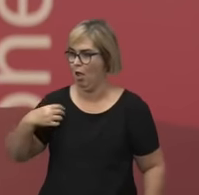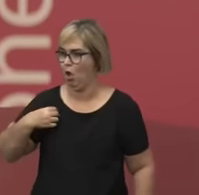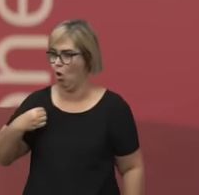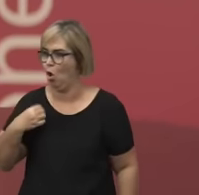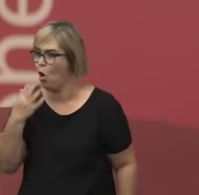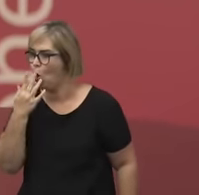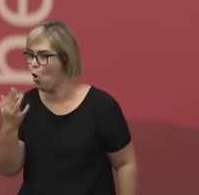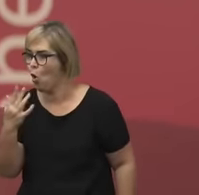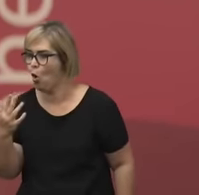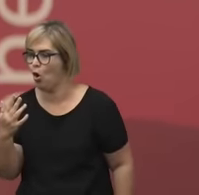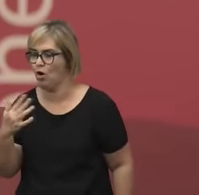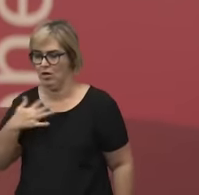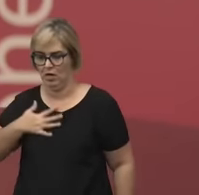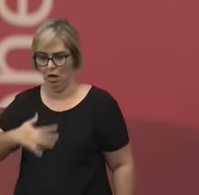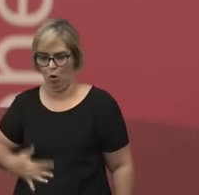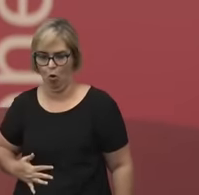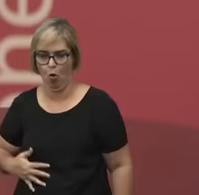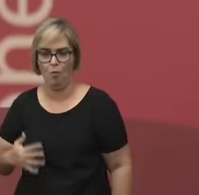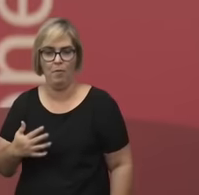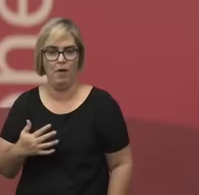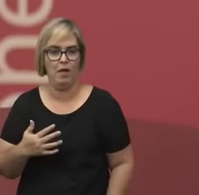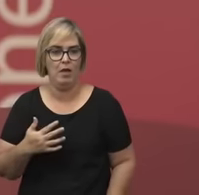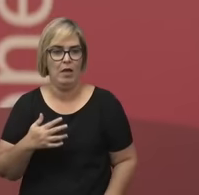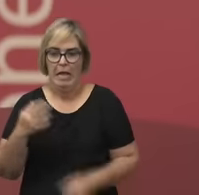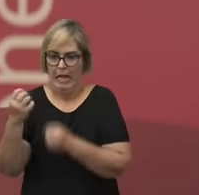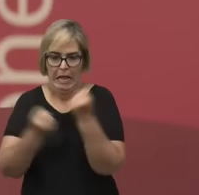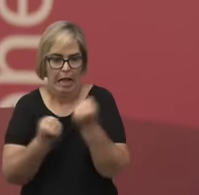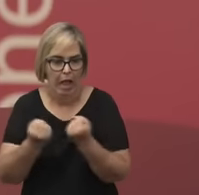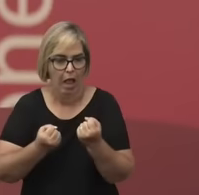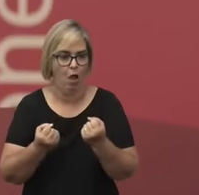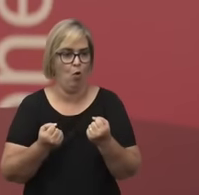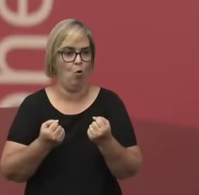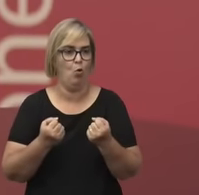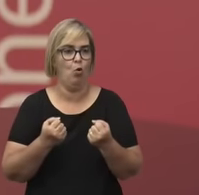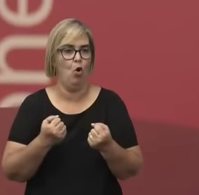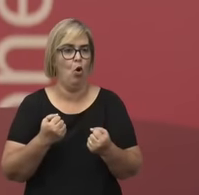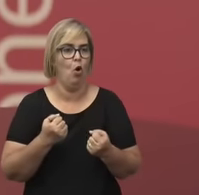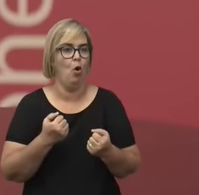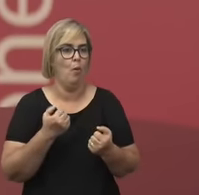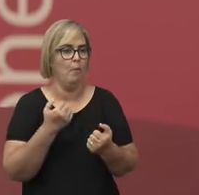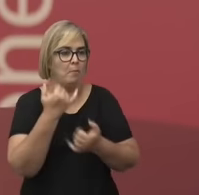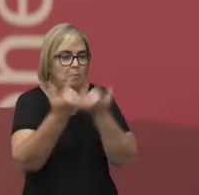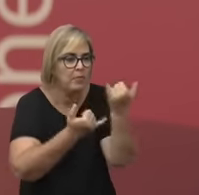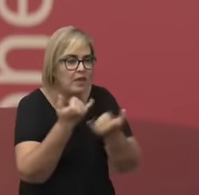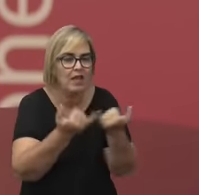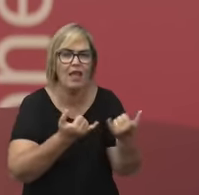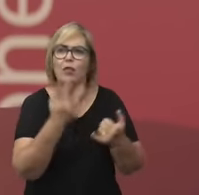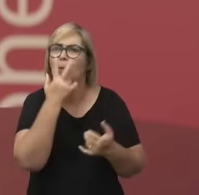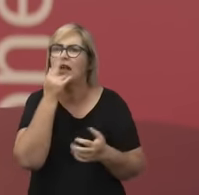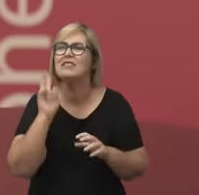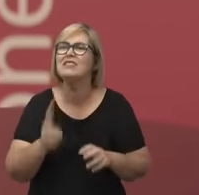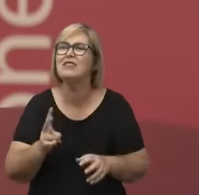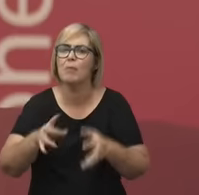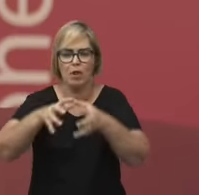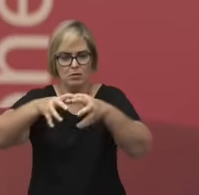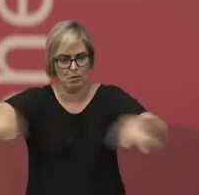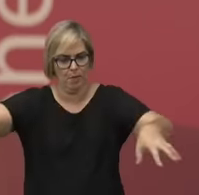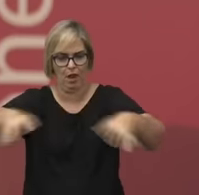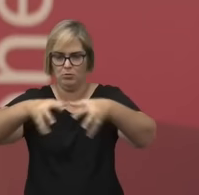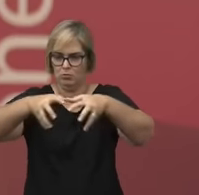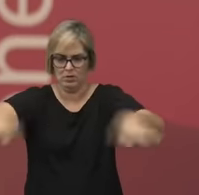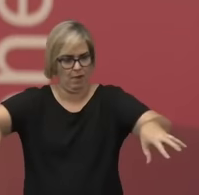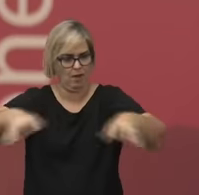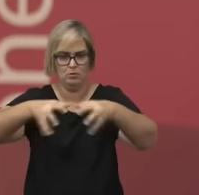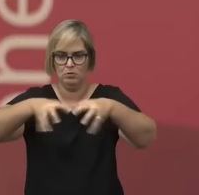nos nossos carros, né, até os brinquedos da nossa infância, até as matérias que a gente vai escolher cursar na faculdade,